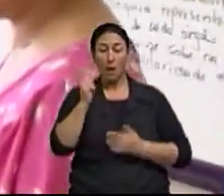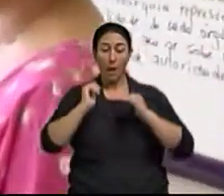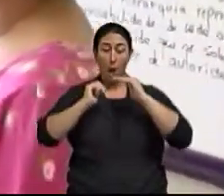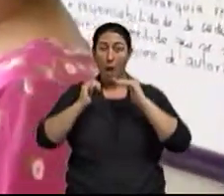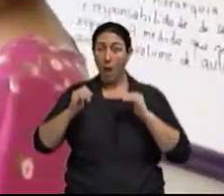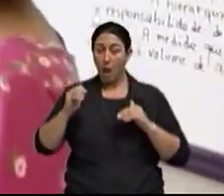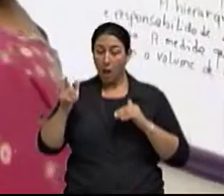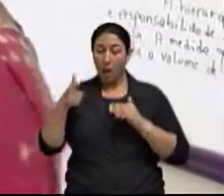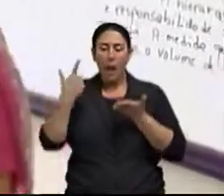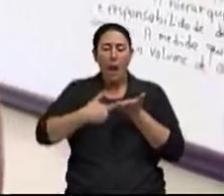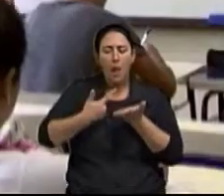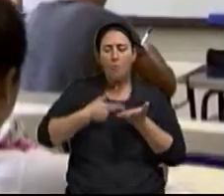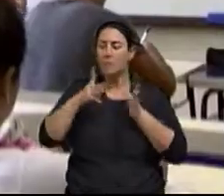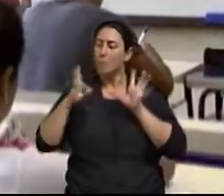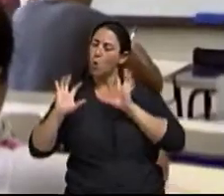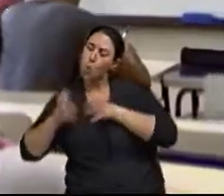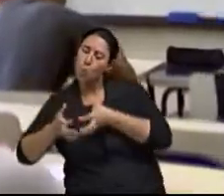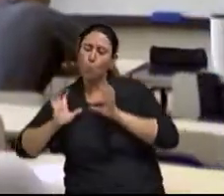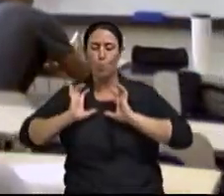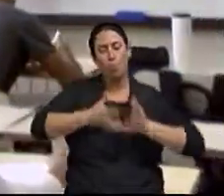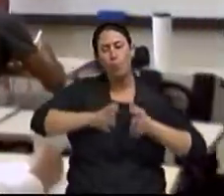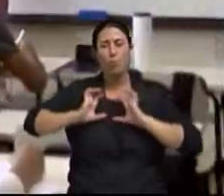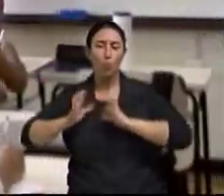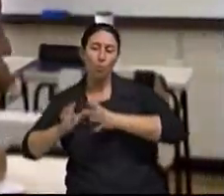Eles só publicam em grupo, em equipe.